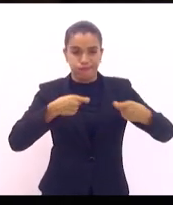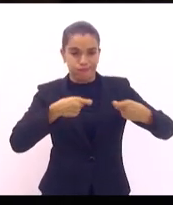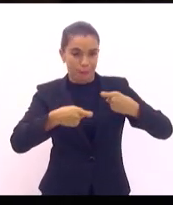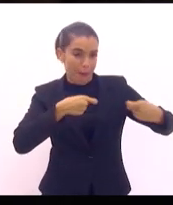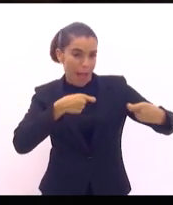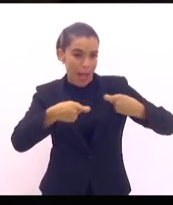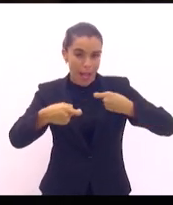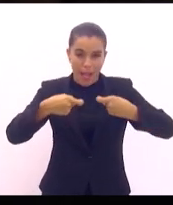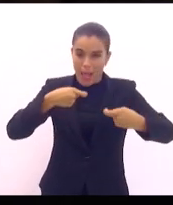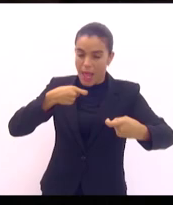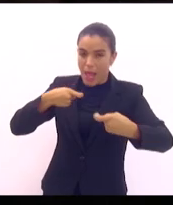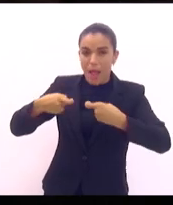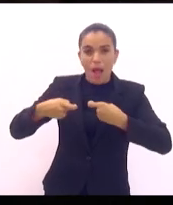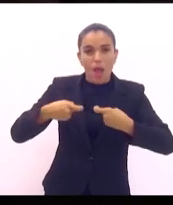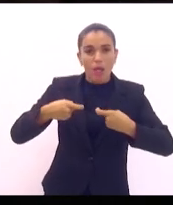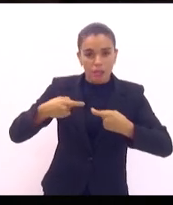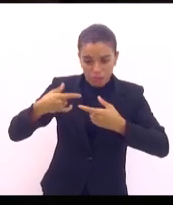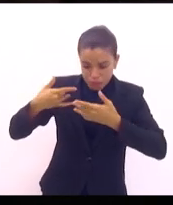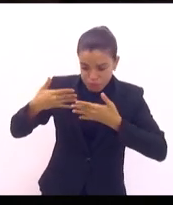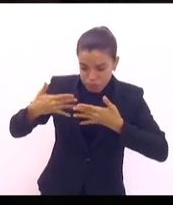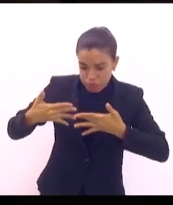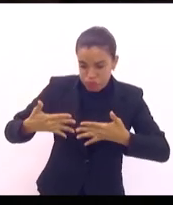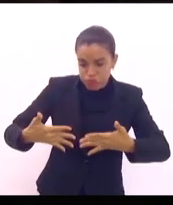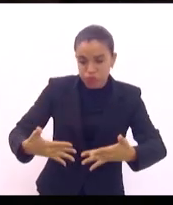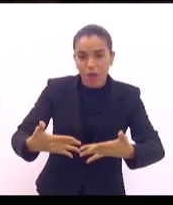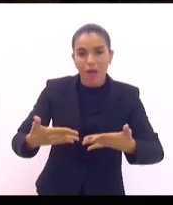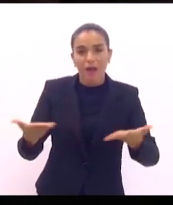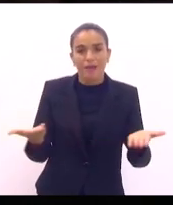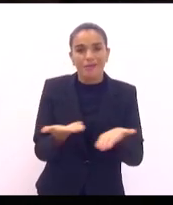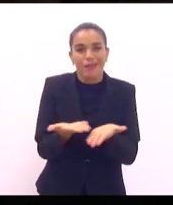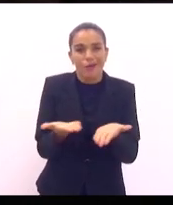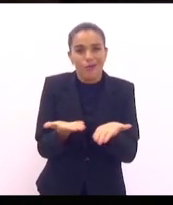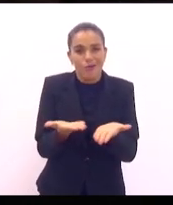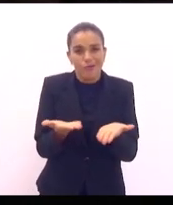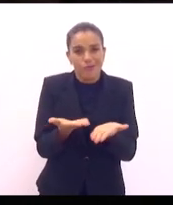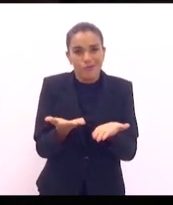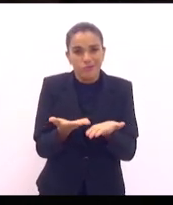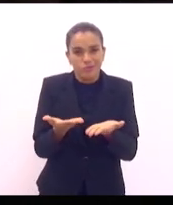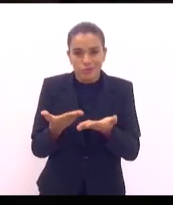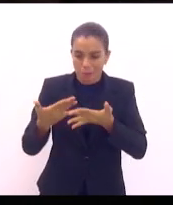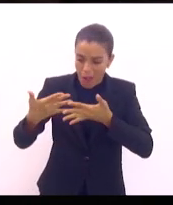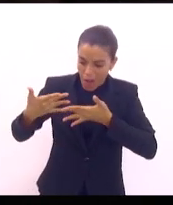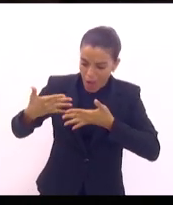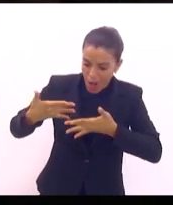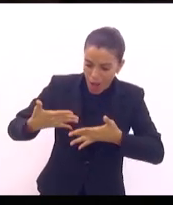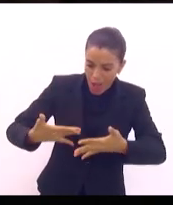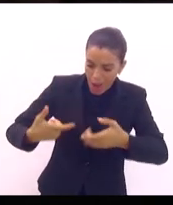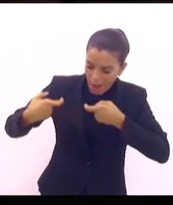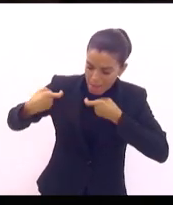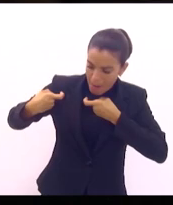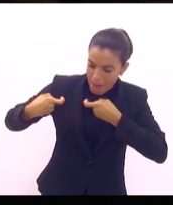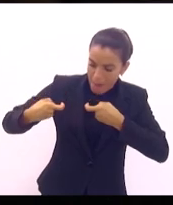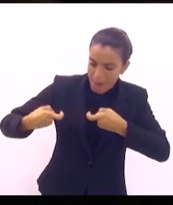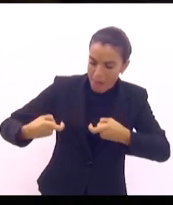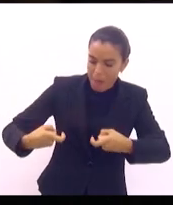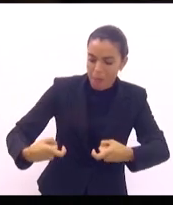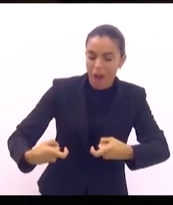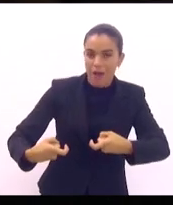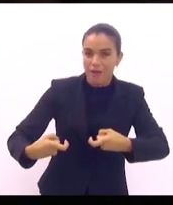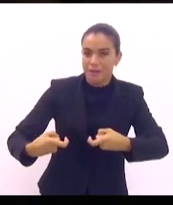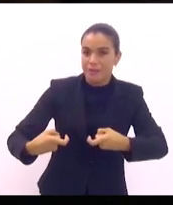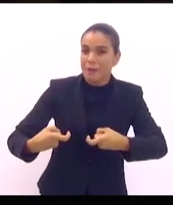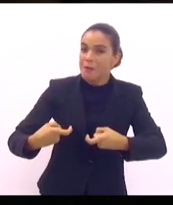que continua até hoje, deputado Atilano. Continua até hoje. Só perdeu um pouco o